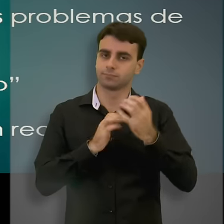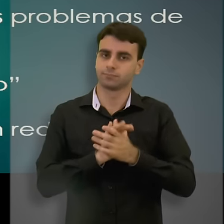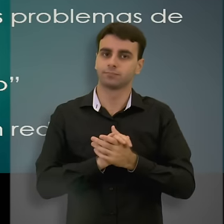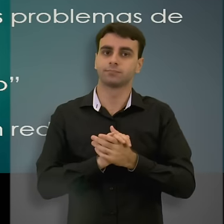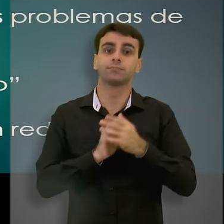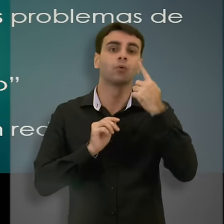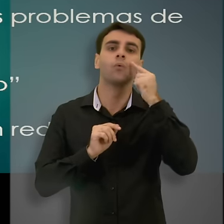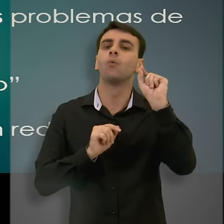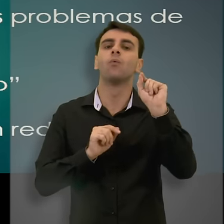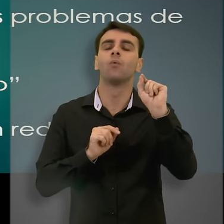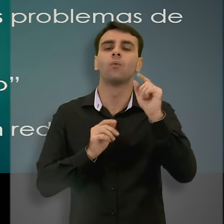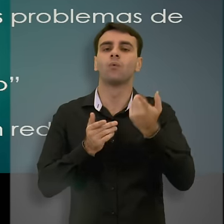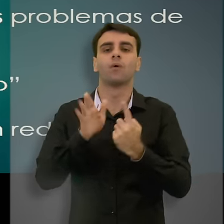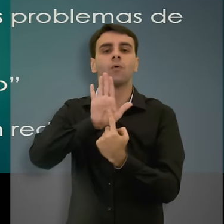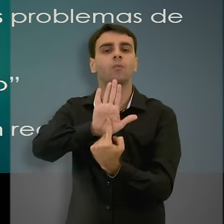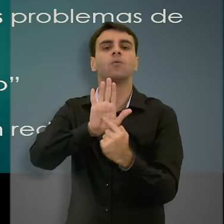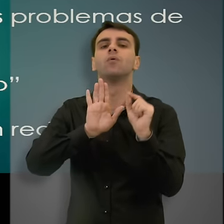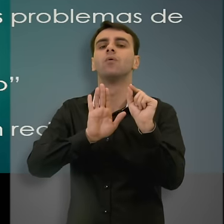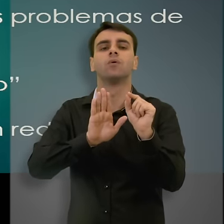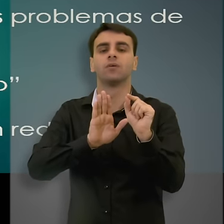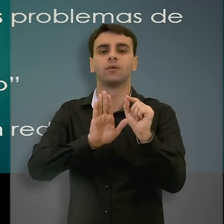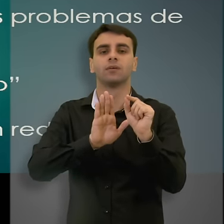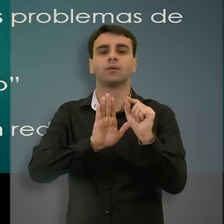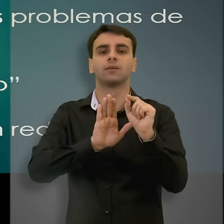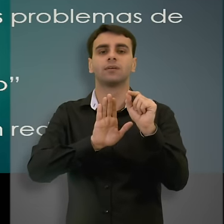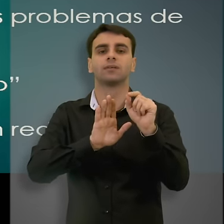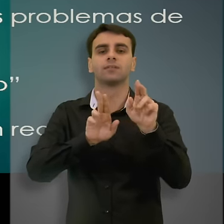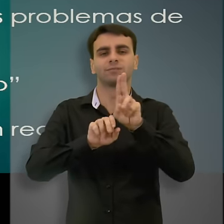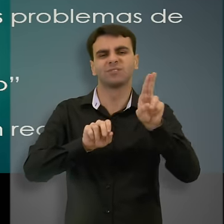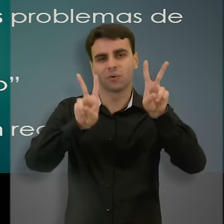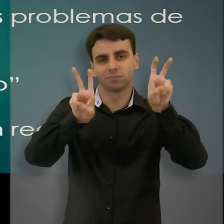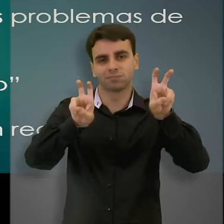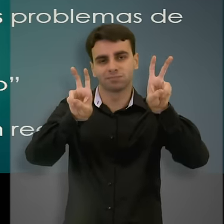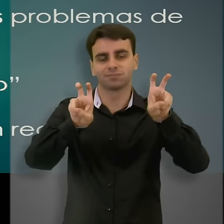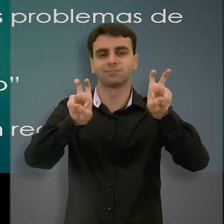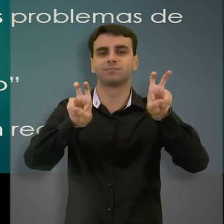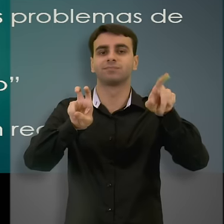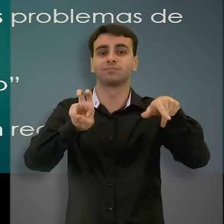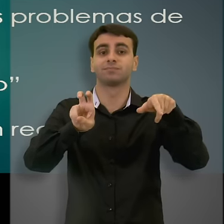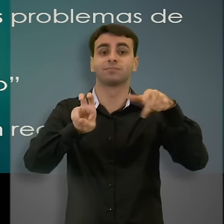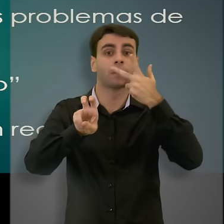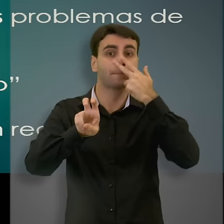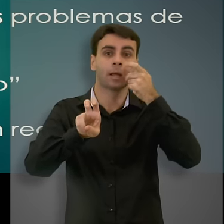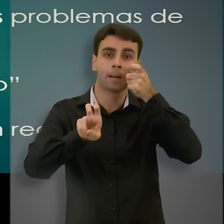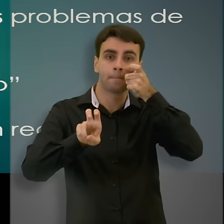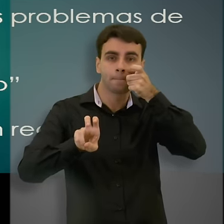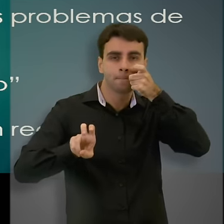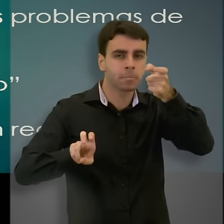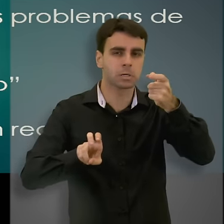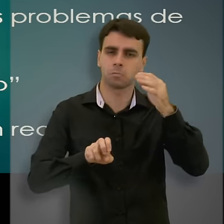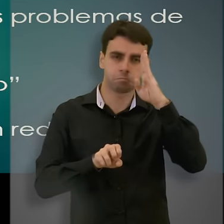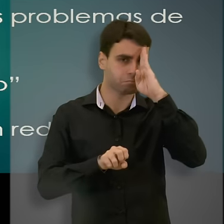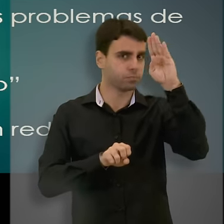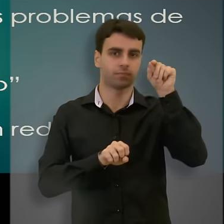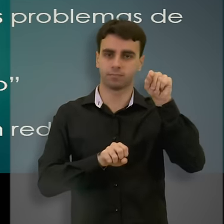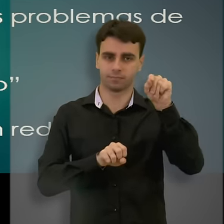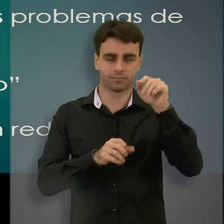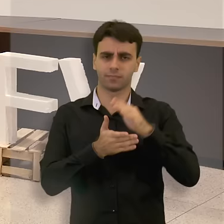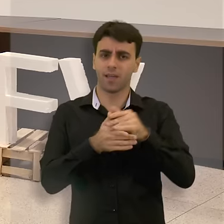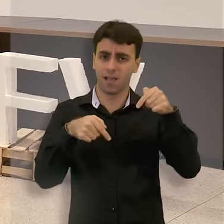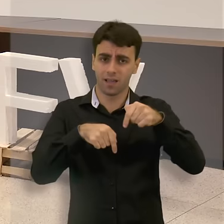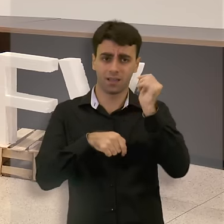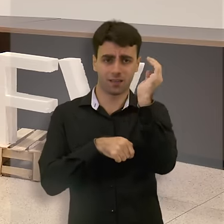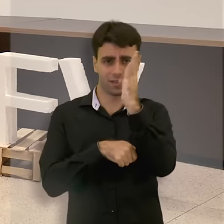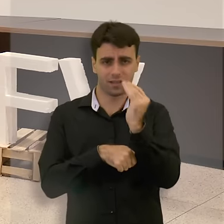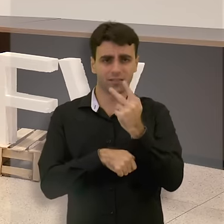Esse cenário, essa condição, é o que a gente chama, em termos técnicos, de atenção primária saúde. Aqui no